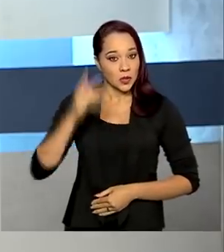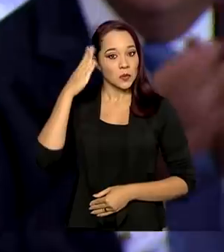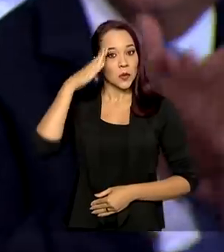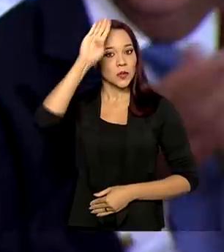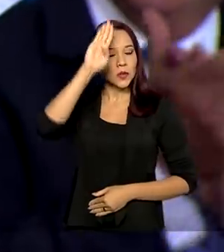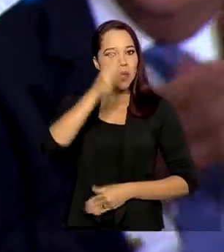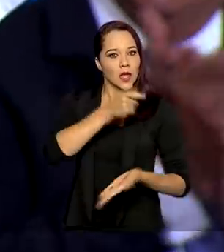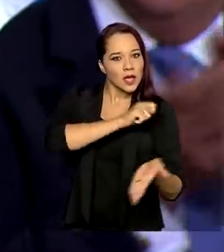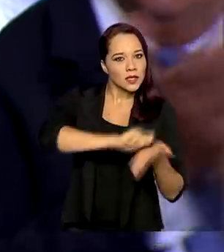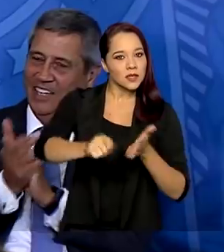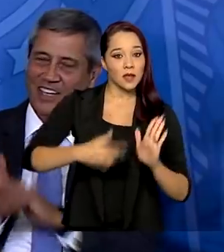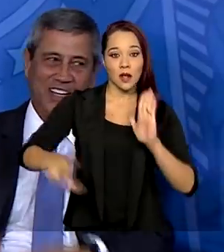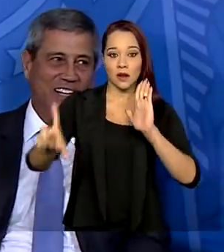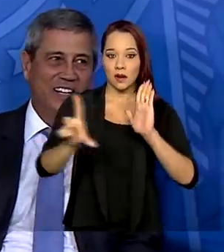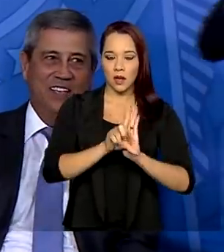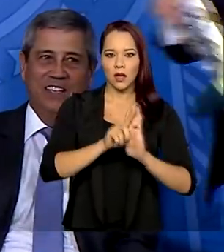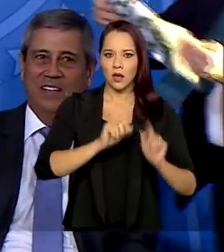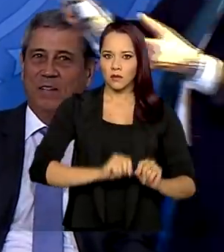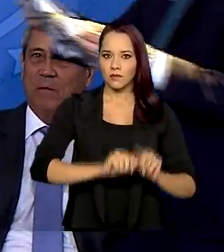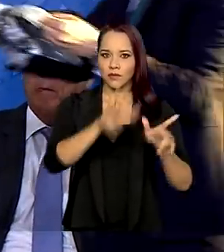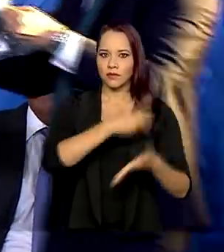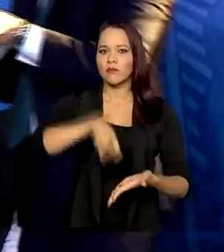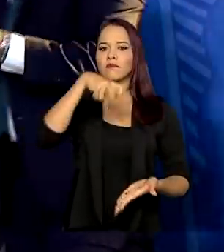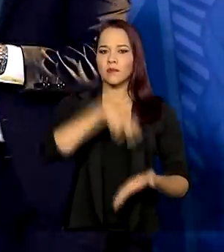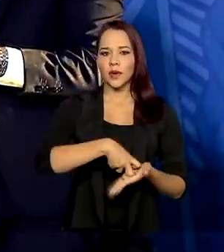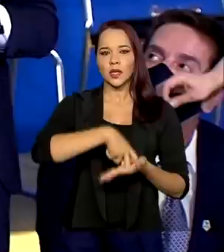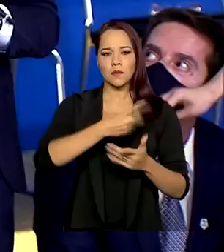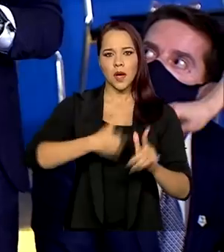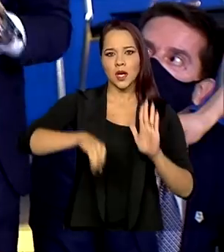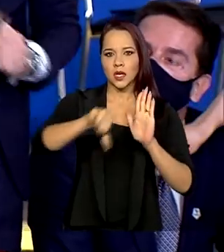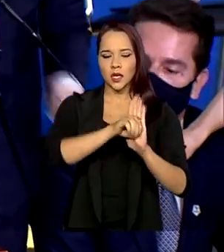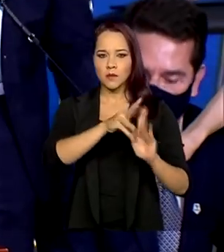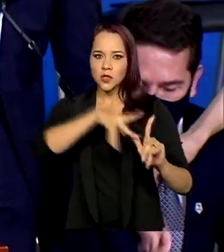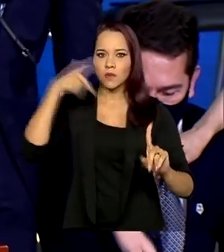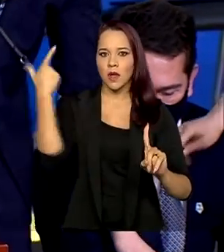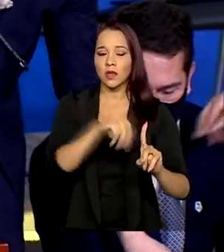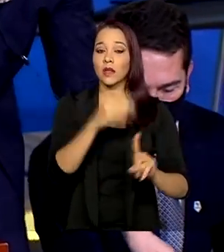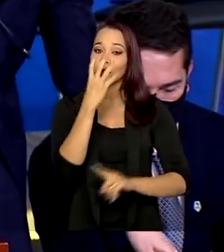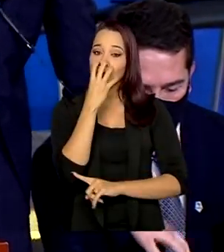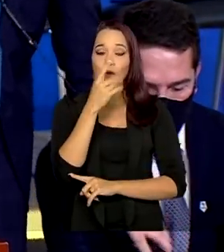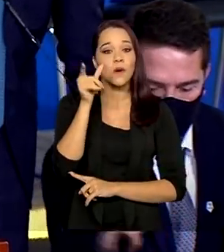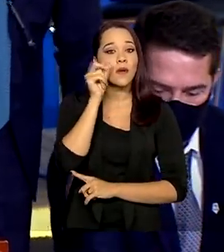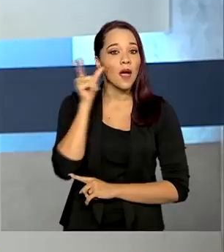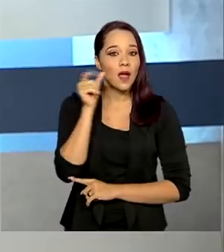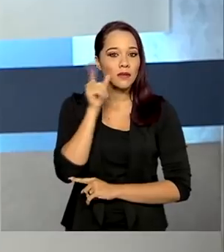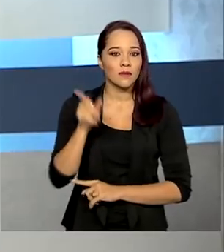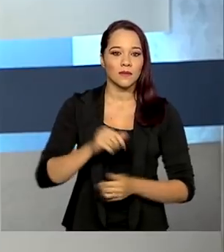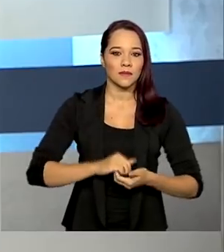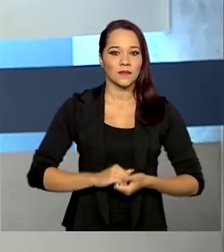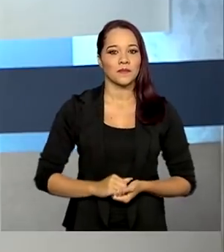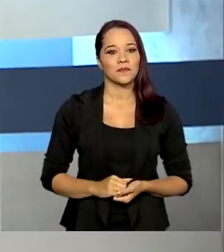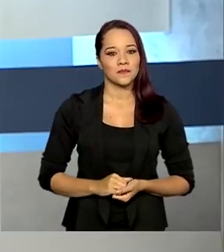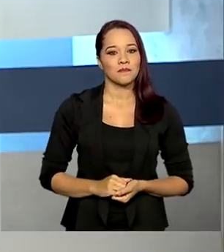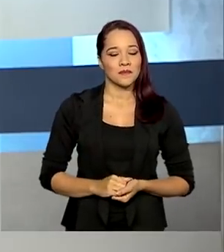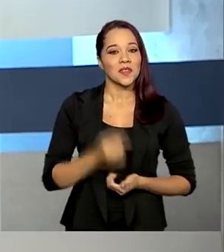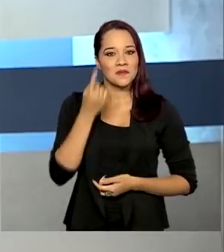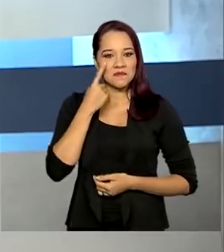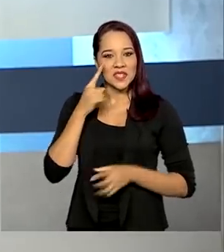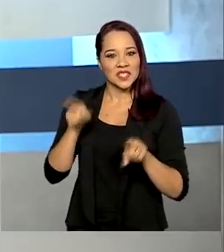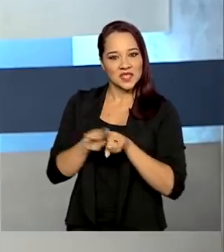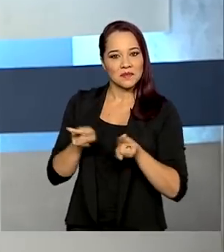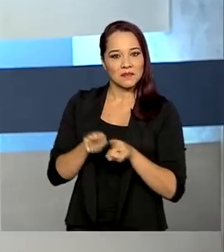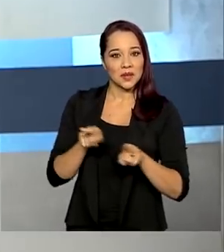Bolsonaro sanciona a lei que aumenta a pena para crime de maus tratos a cães e gatos. E veja também,